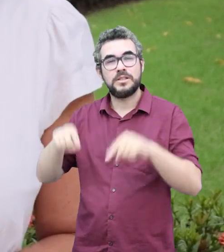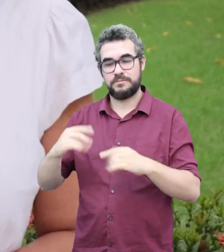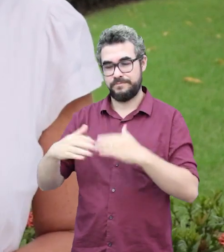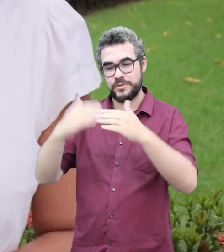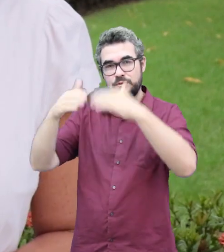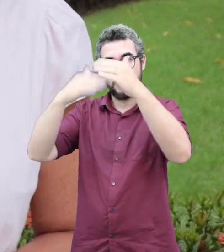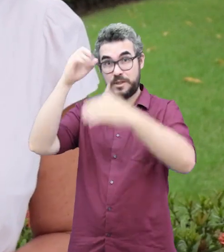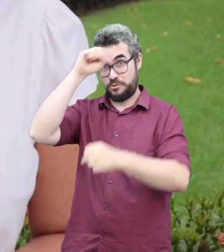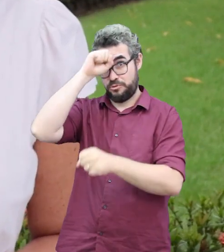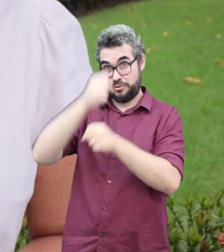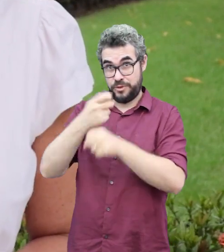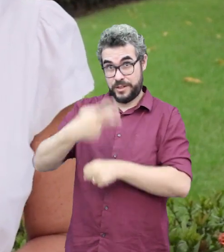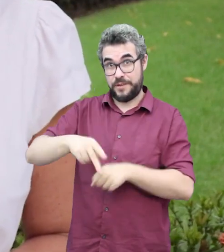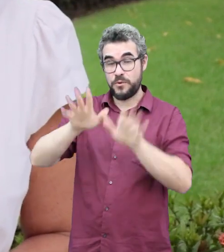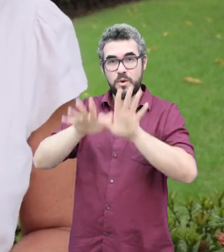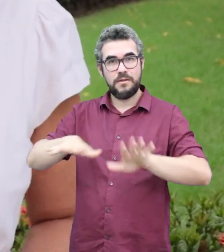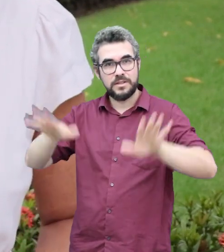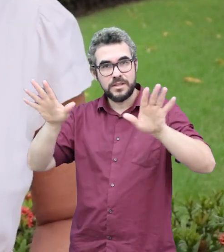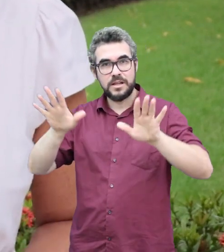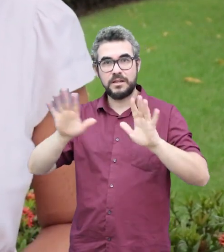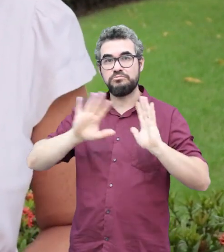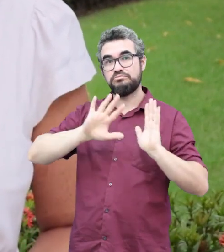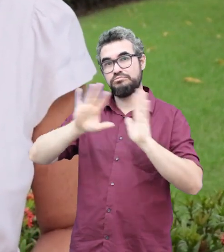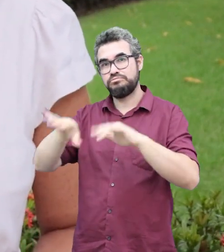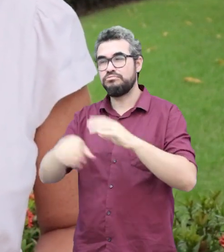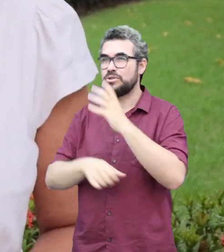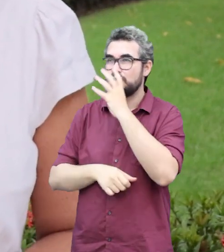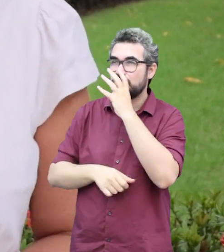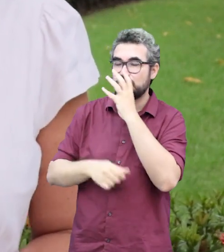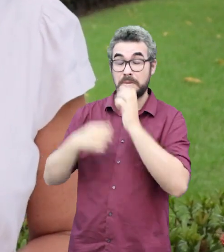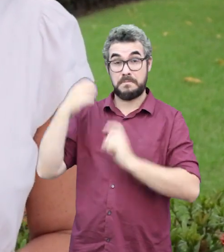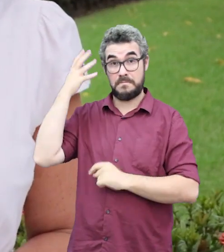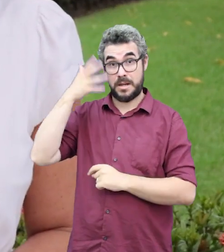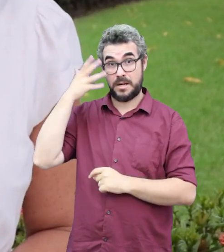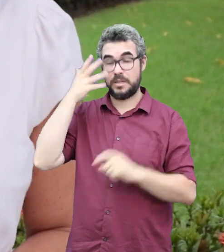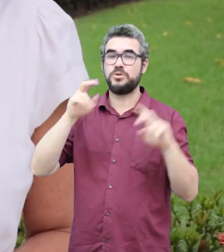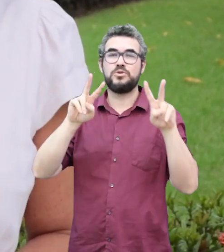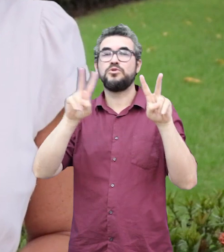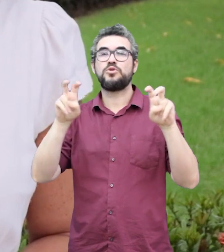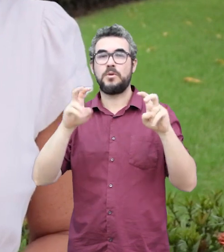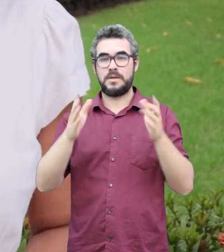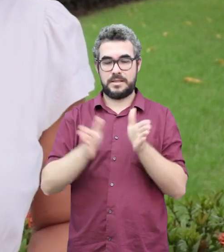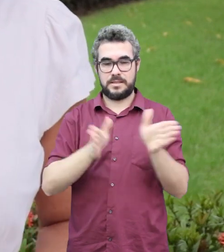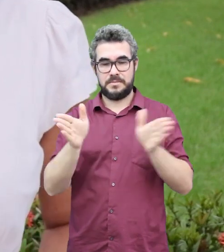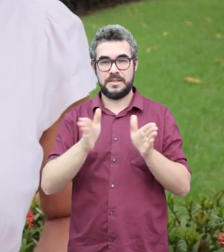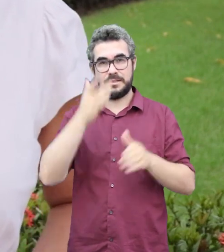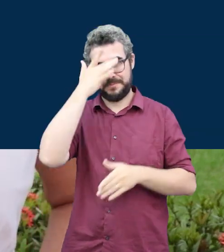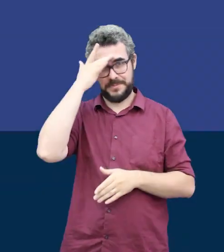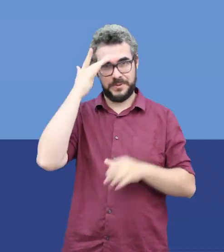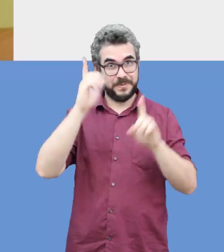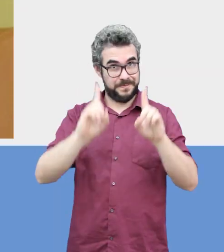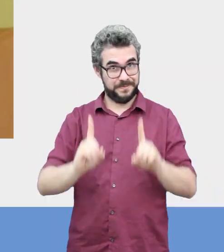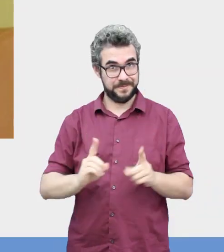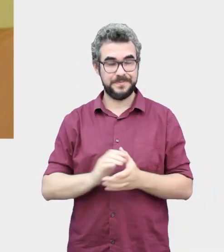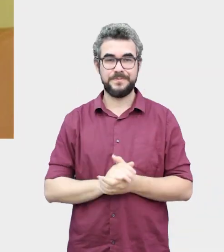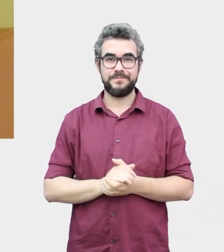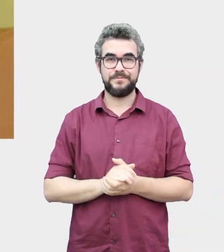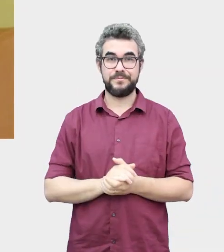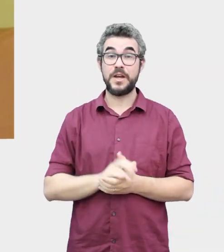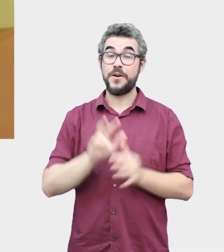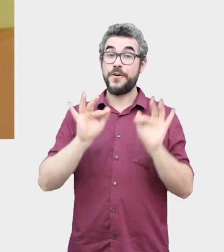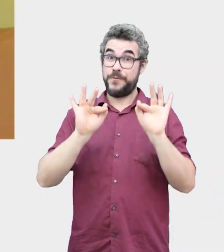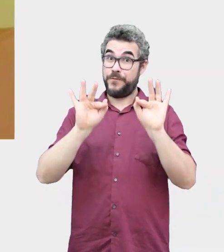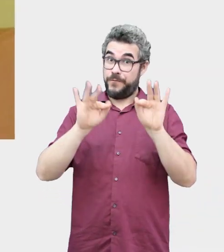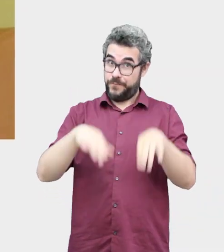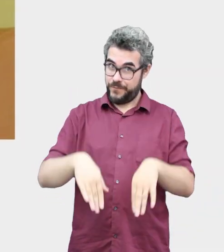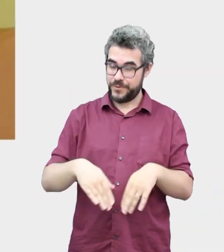a comunidade acadêmica conferiu uma palestra sobre acessibilização para pessoas com deficiência. E a gente encerra o Minuto UFC